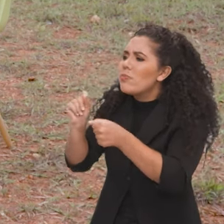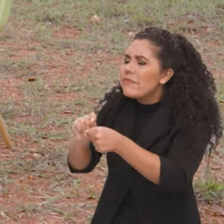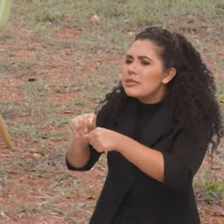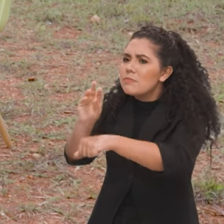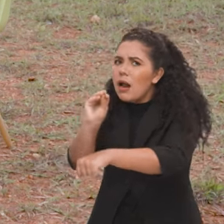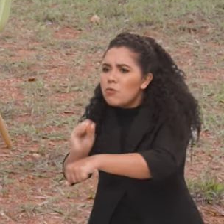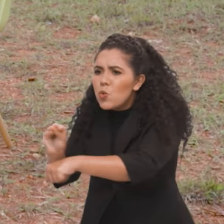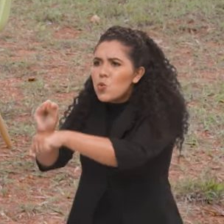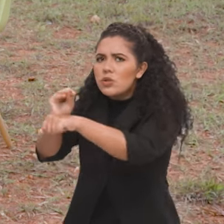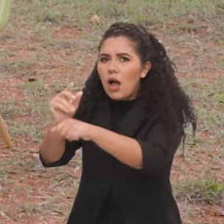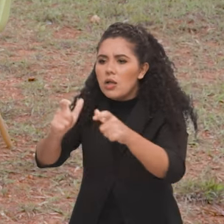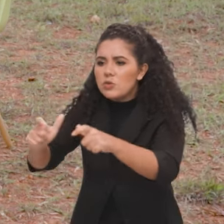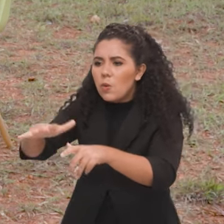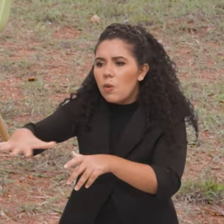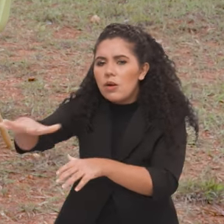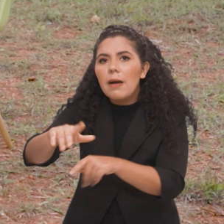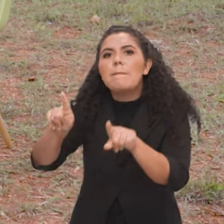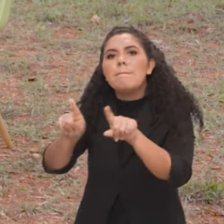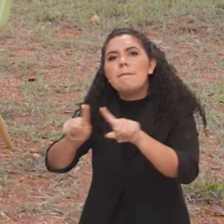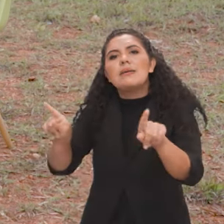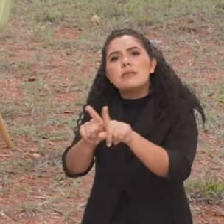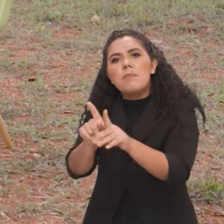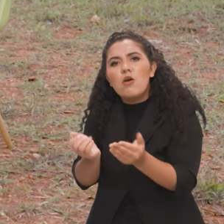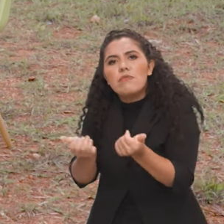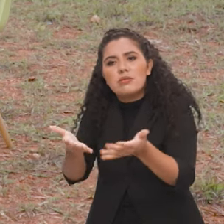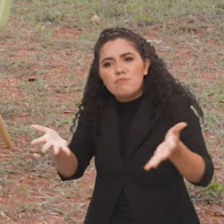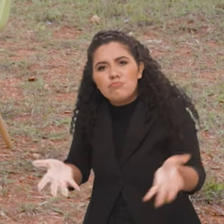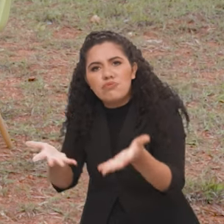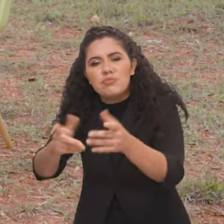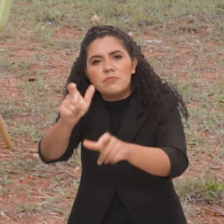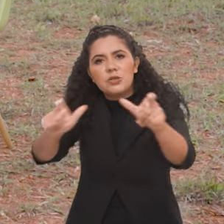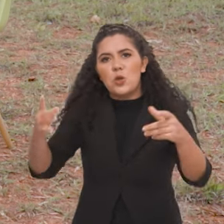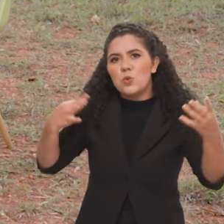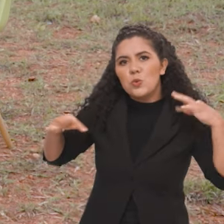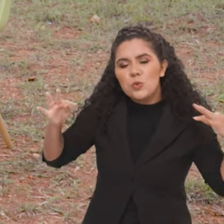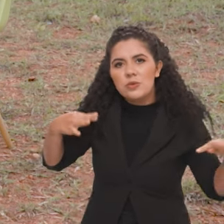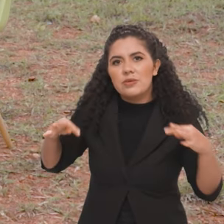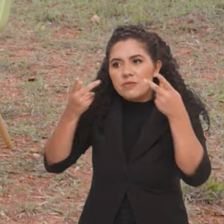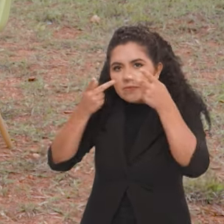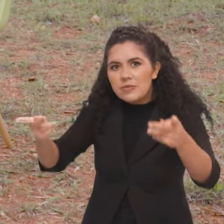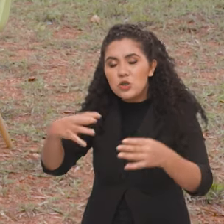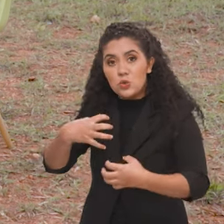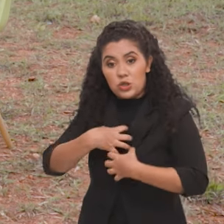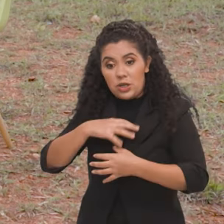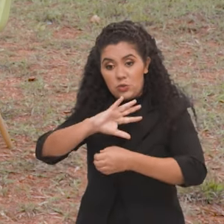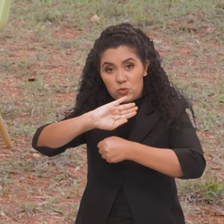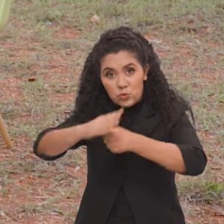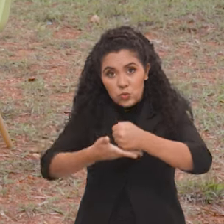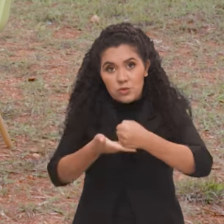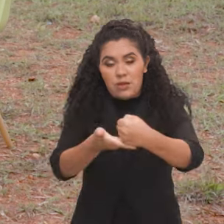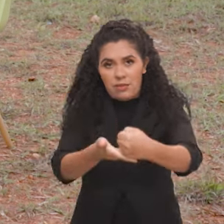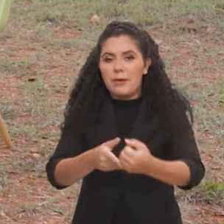áreas protegidas, mas também promover o turismo, o ecoturismo, de forma sustentável? É um desafio isso? É um